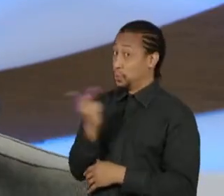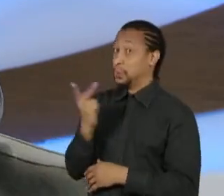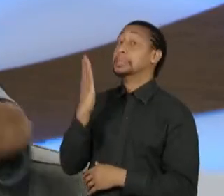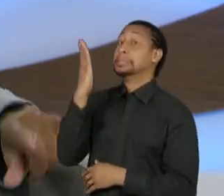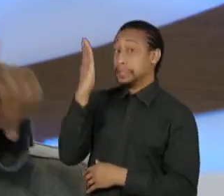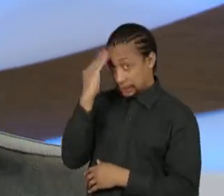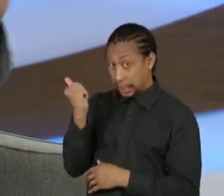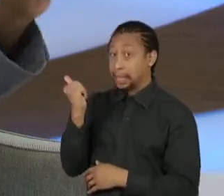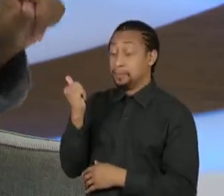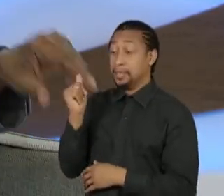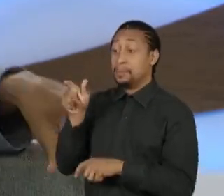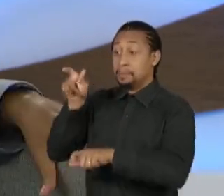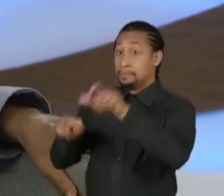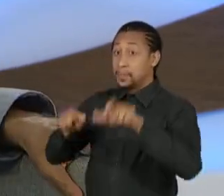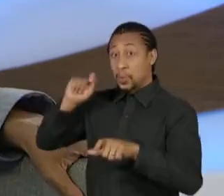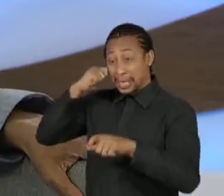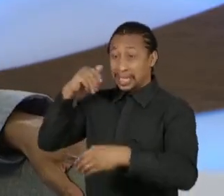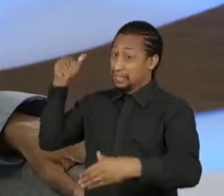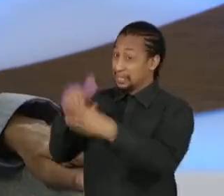negra foi quem os elegeu.